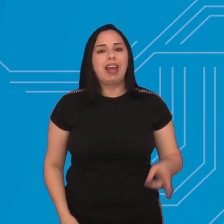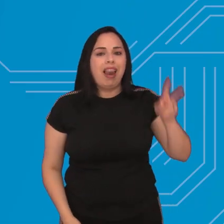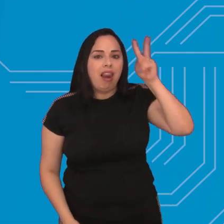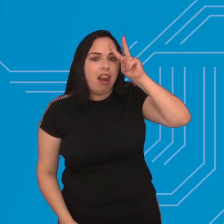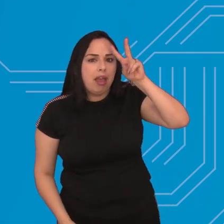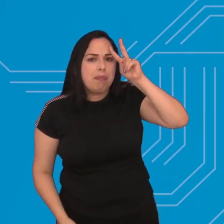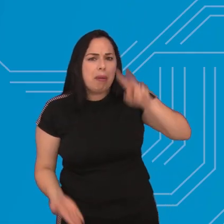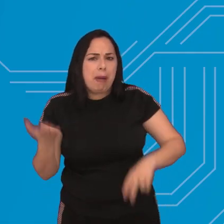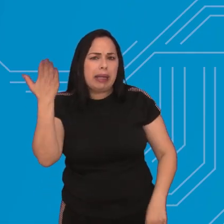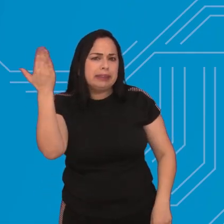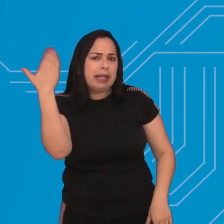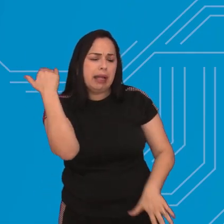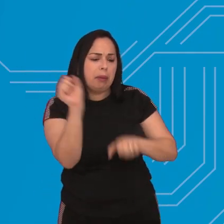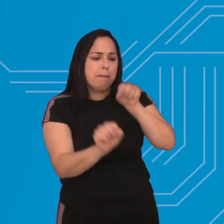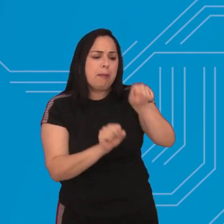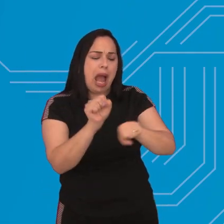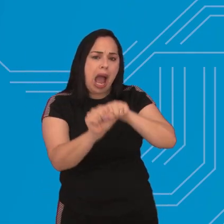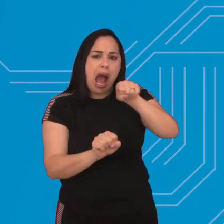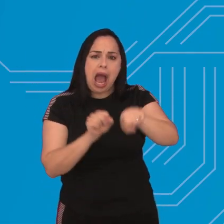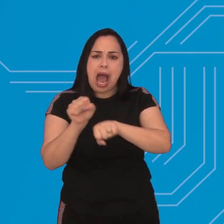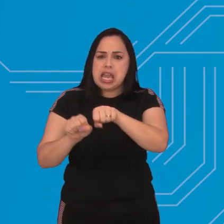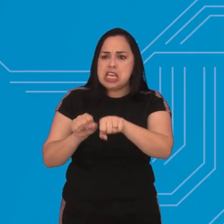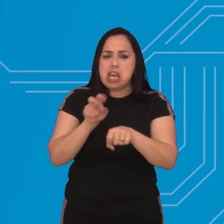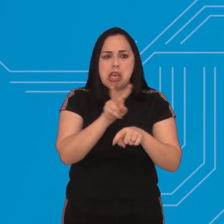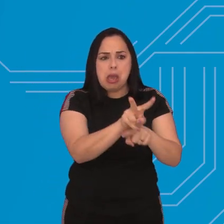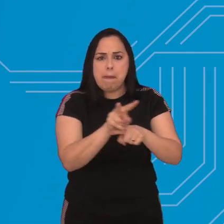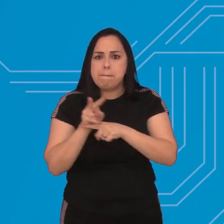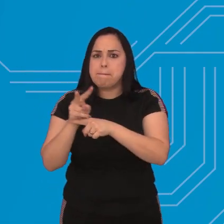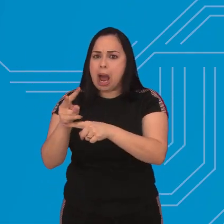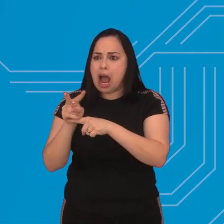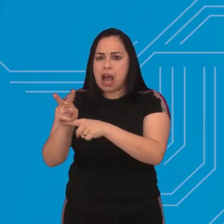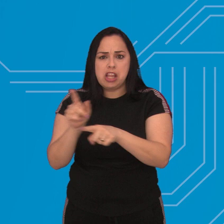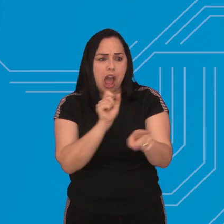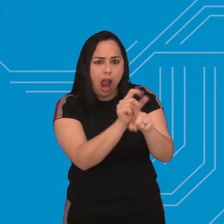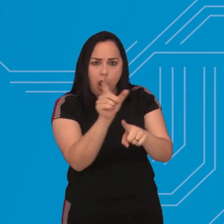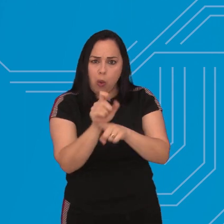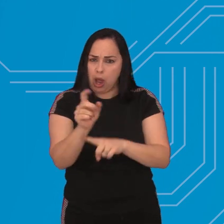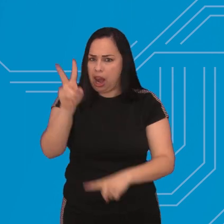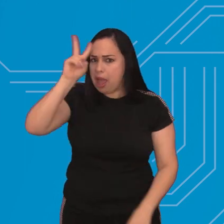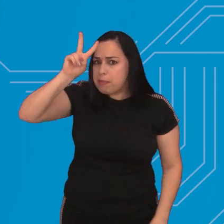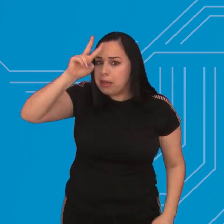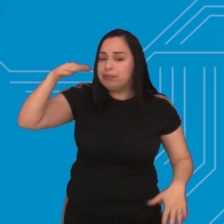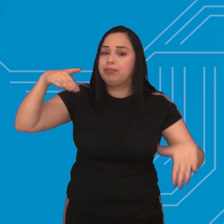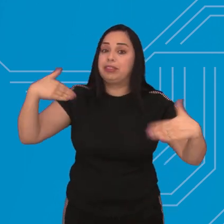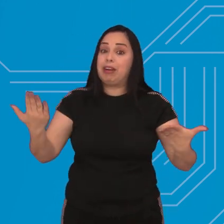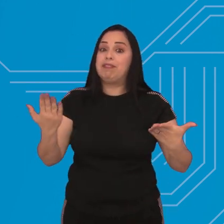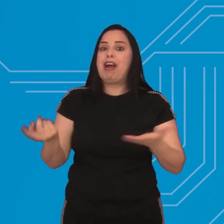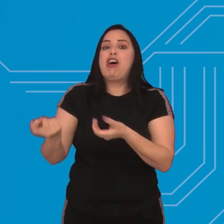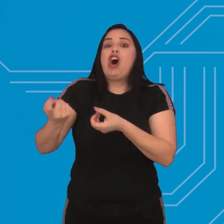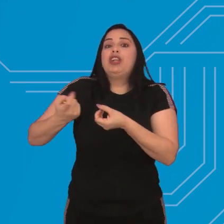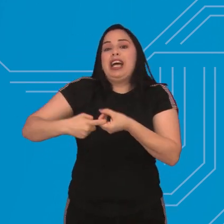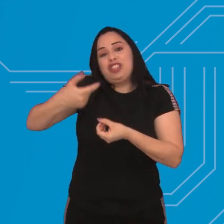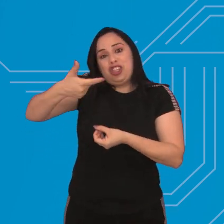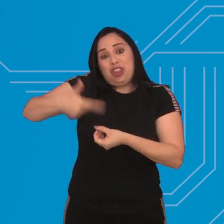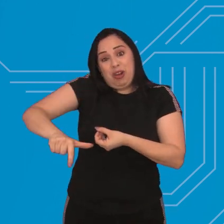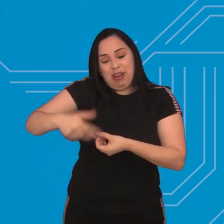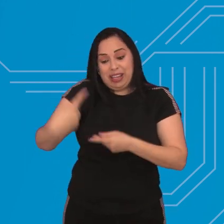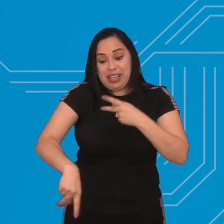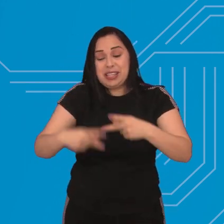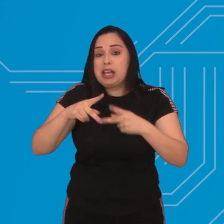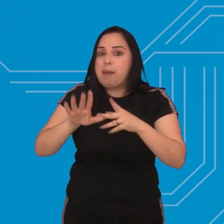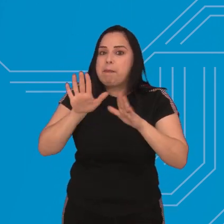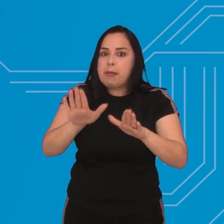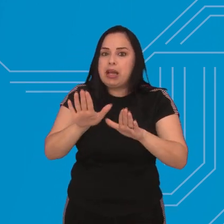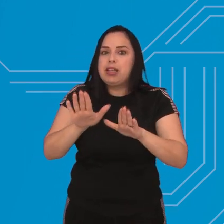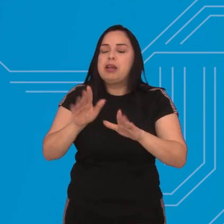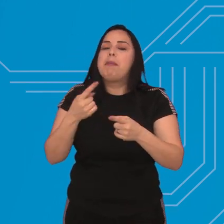e lembra das bikes compartilhadas que ficavam espalhadas por alguns bairros da cidade pois então elas devem voltar aqui para São